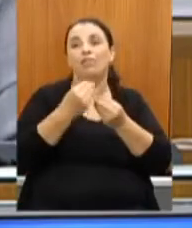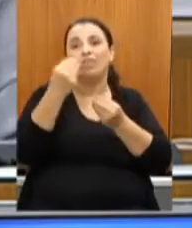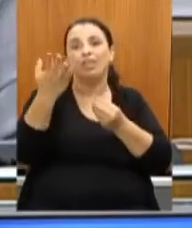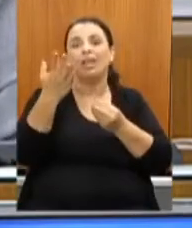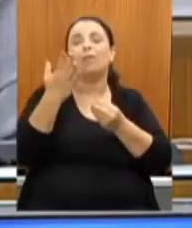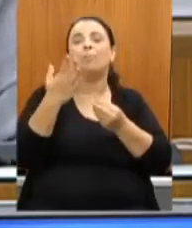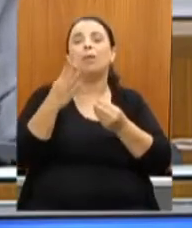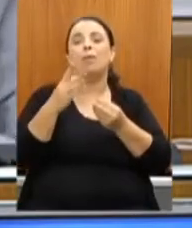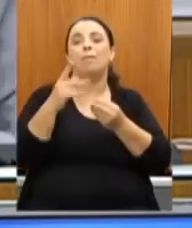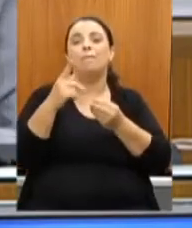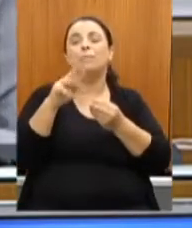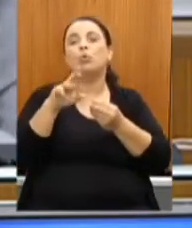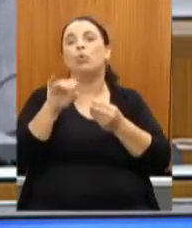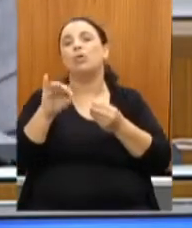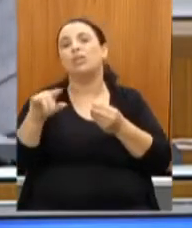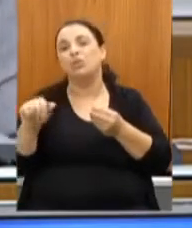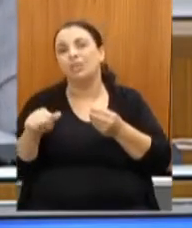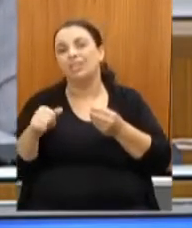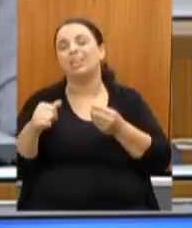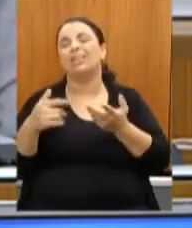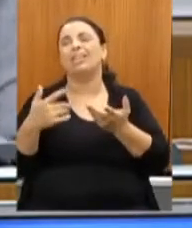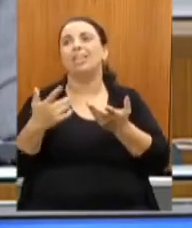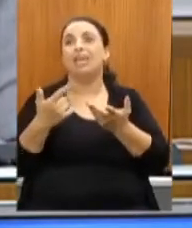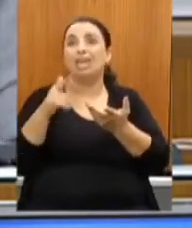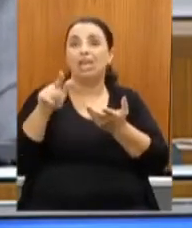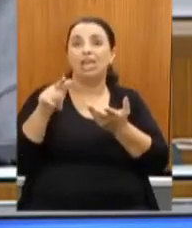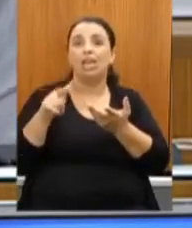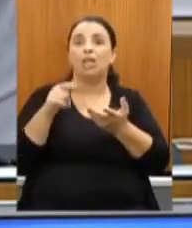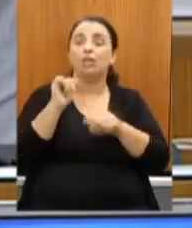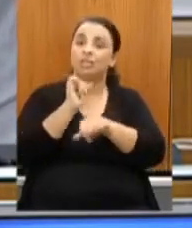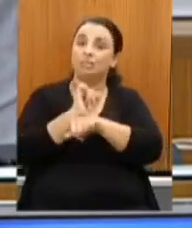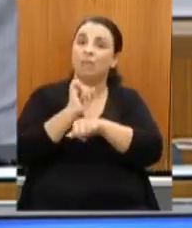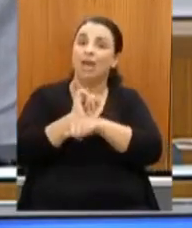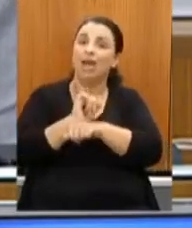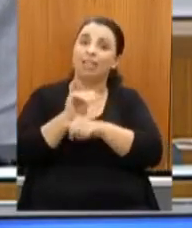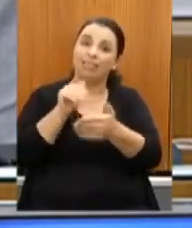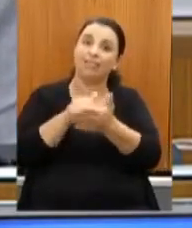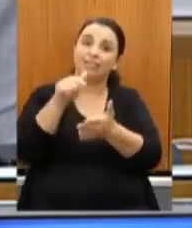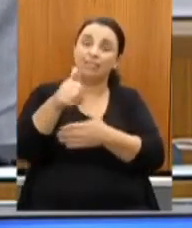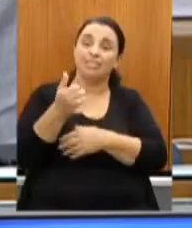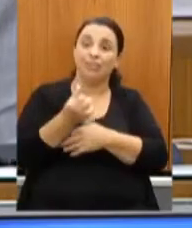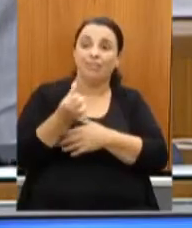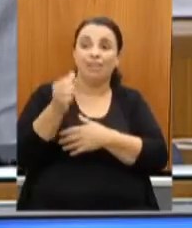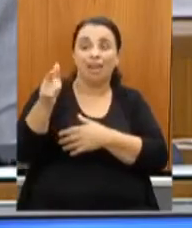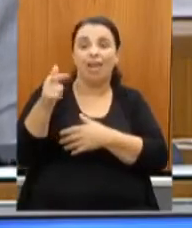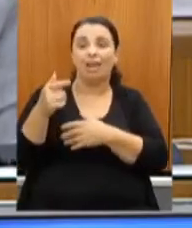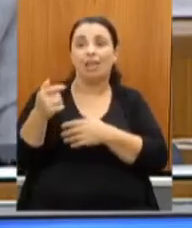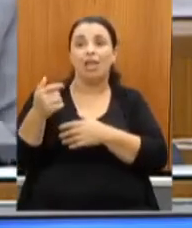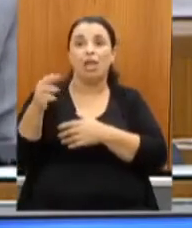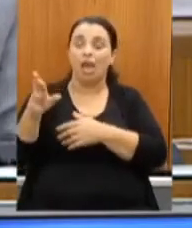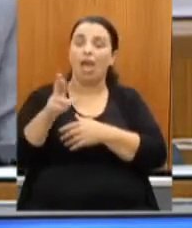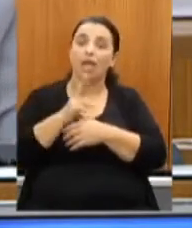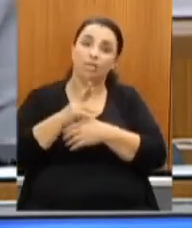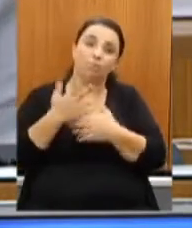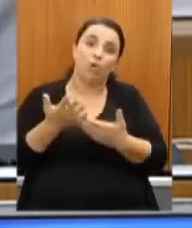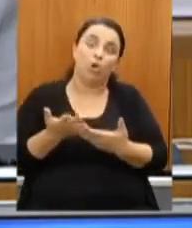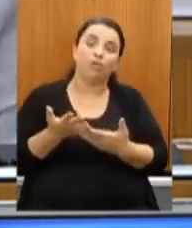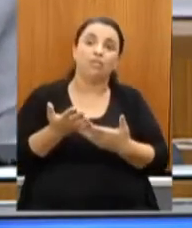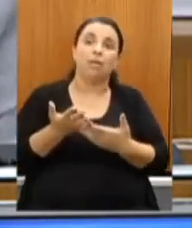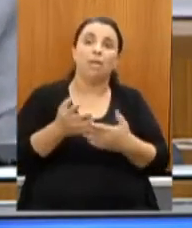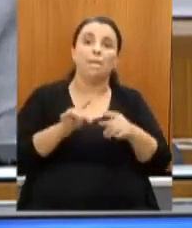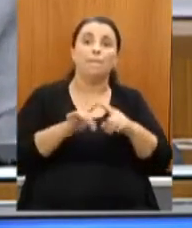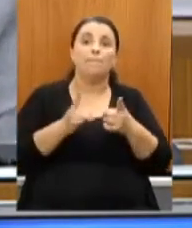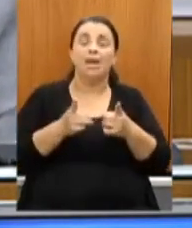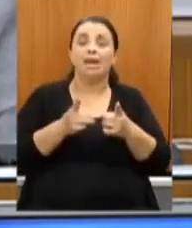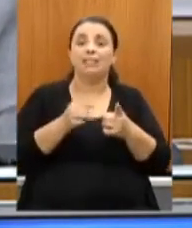que deve estar se pronunciando ainda essa semana, mas não há prejuízo, não há prejuízo porque os conselheiros já entraram